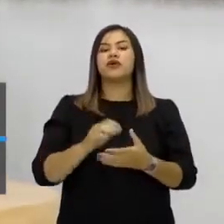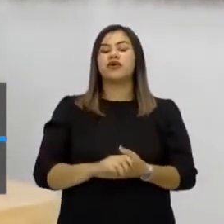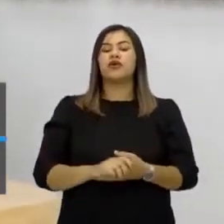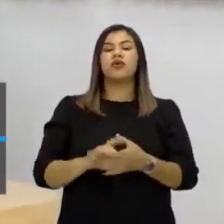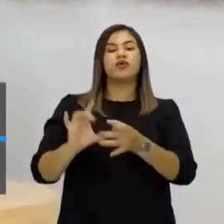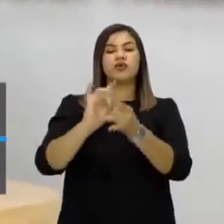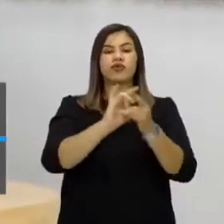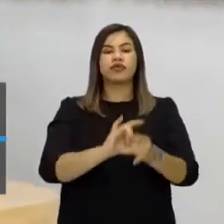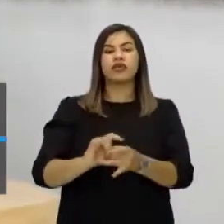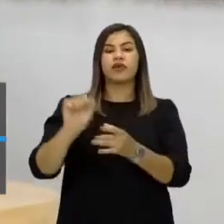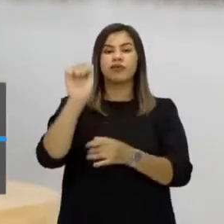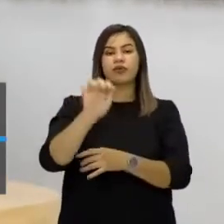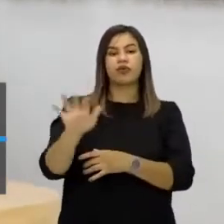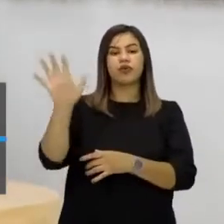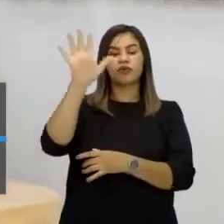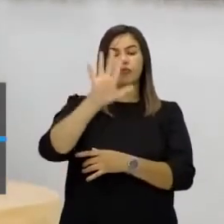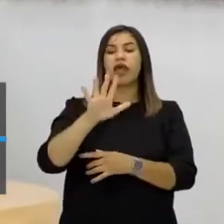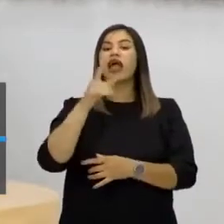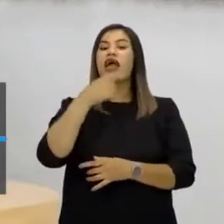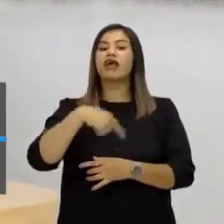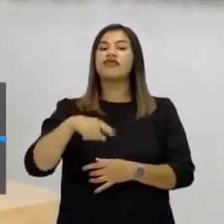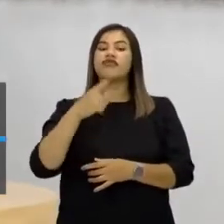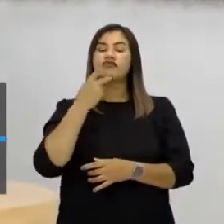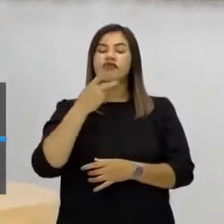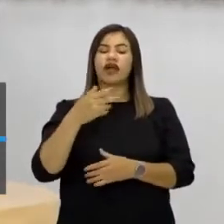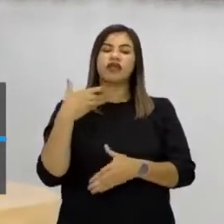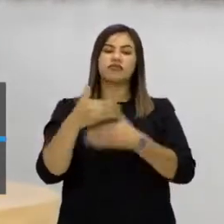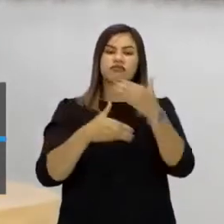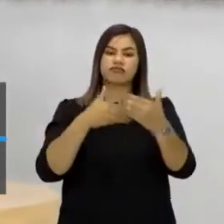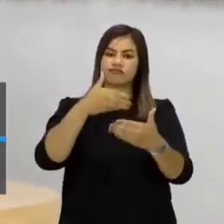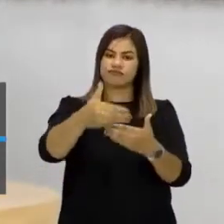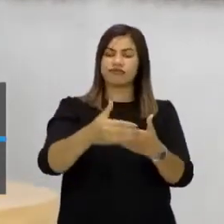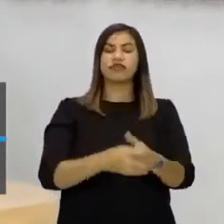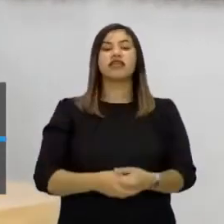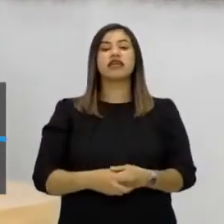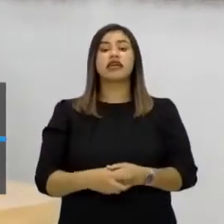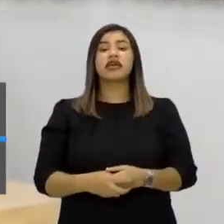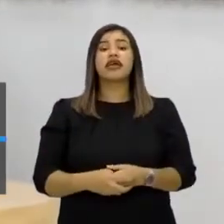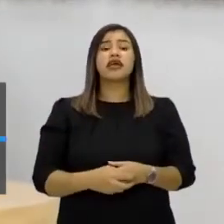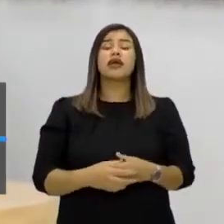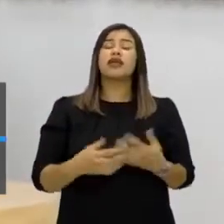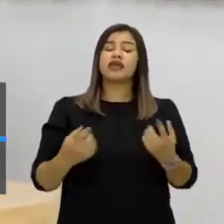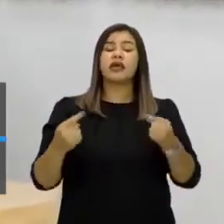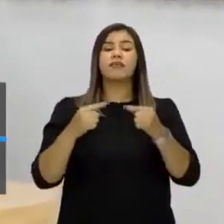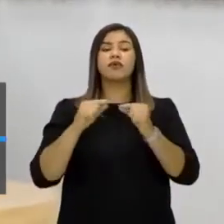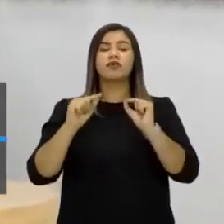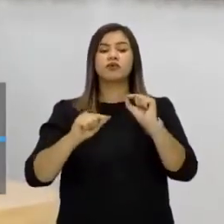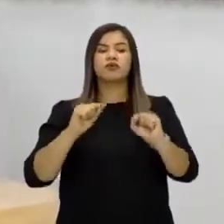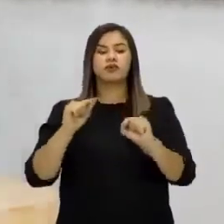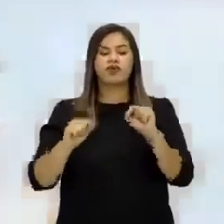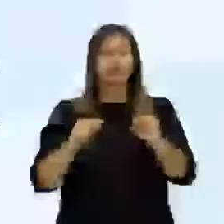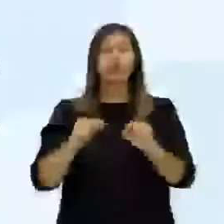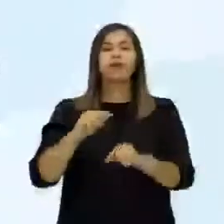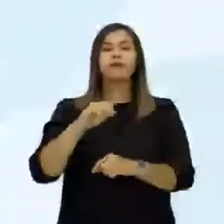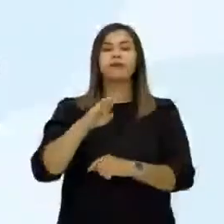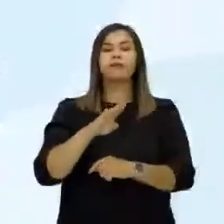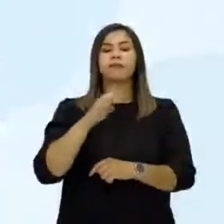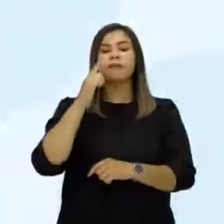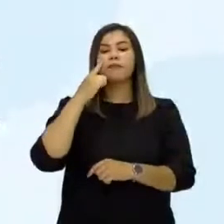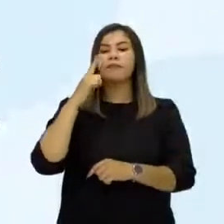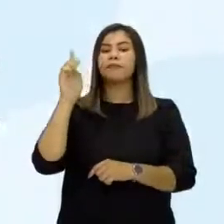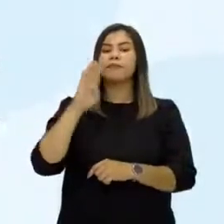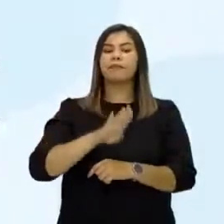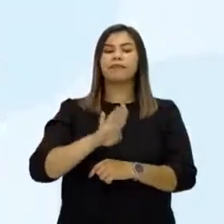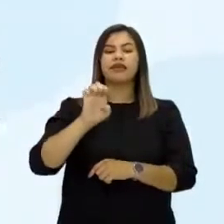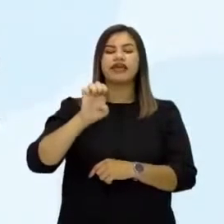uma introdução do início do processo da União Europeia. E o início do processo foi o famoso Benelux. Então,